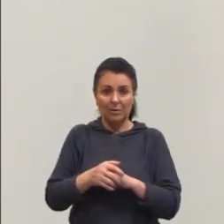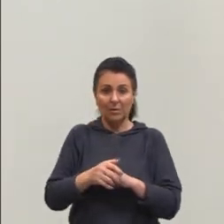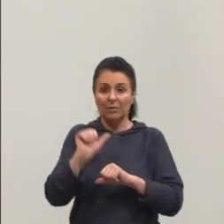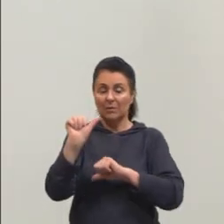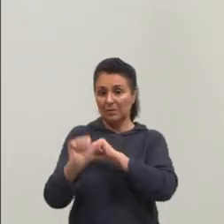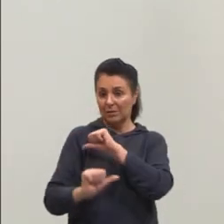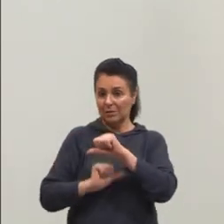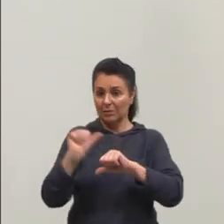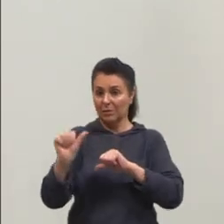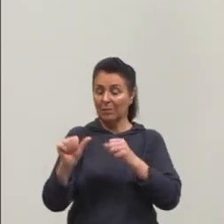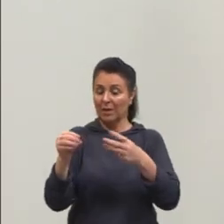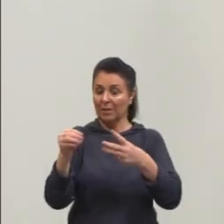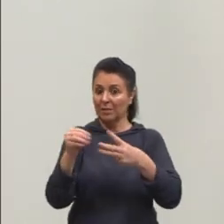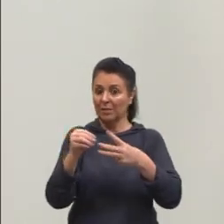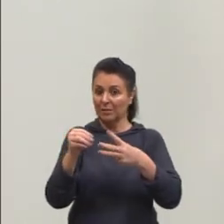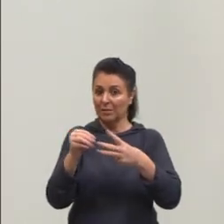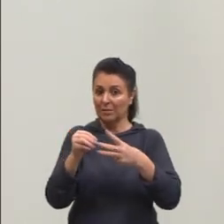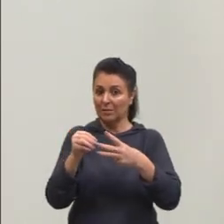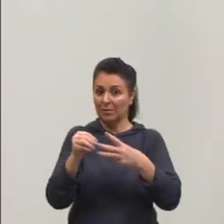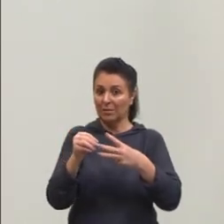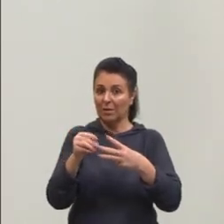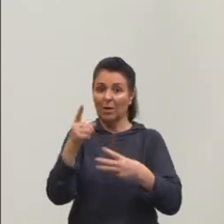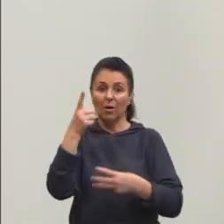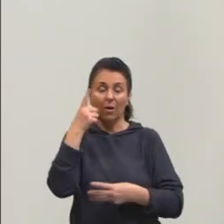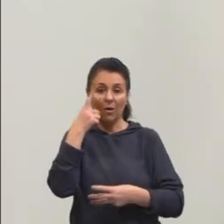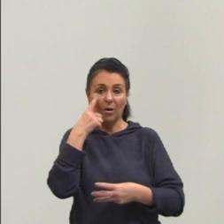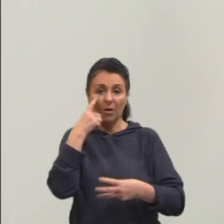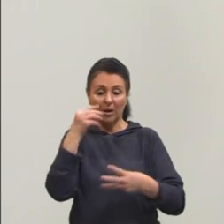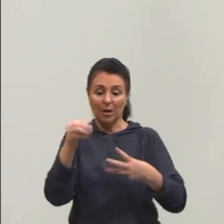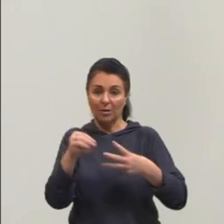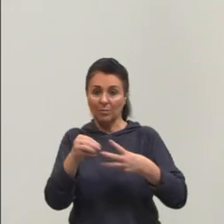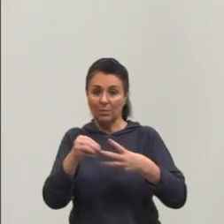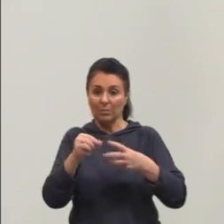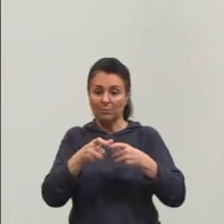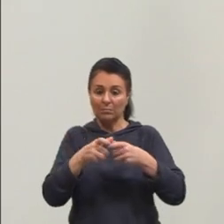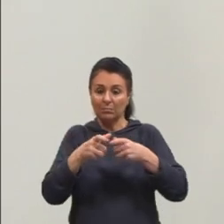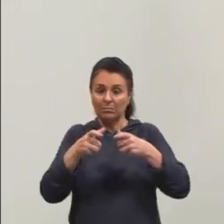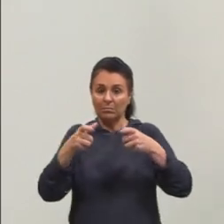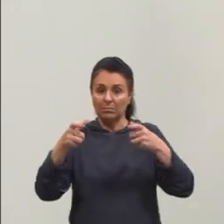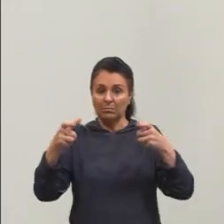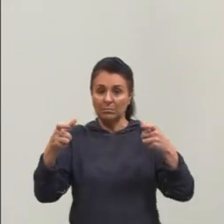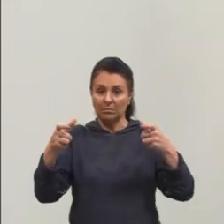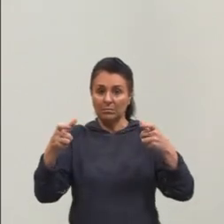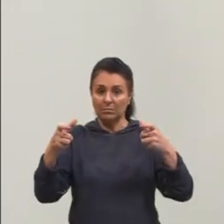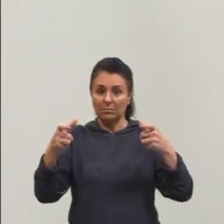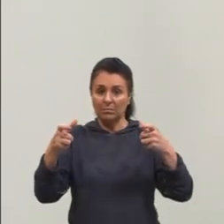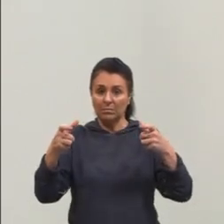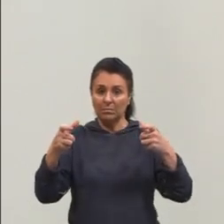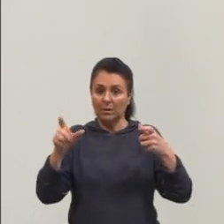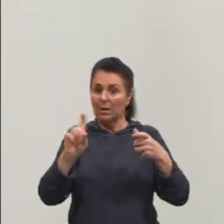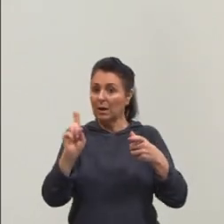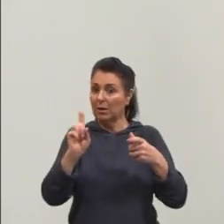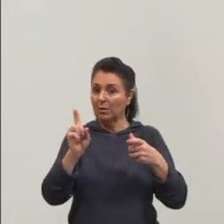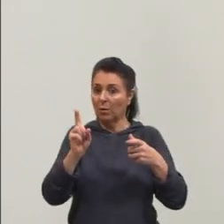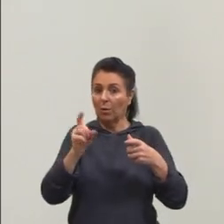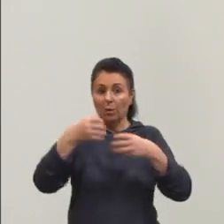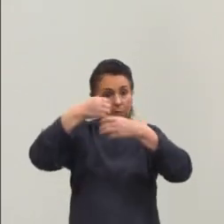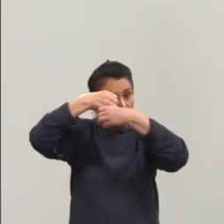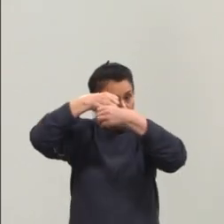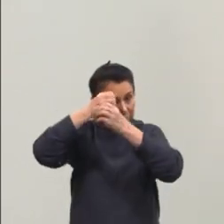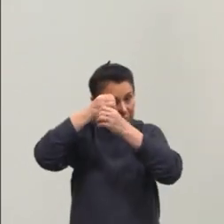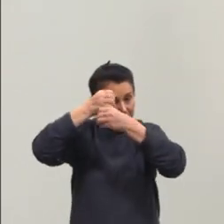transformar em célula, tá? Vejam agora uma célula gigante. Claro que isso aqui não está num tamanho normal. Célula só dá para ver através do